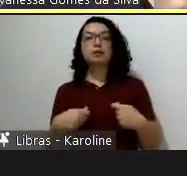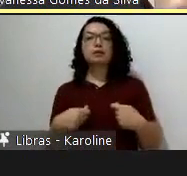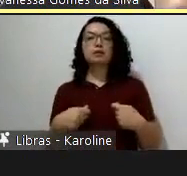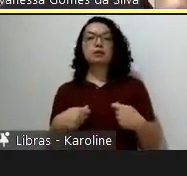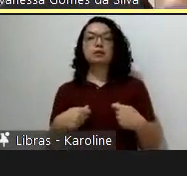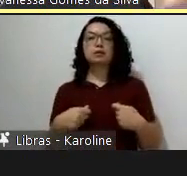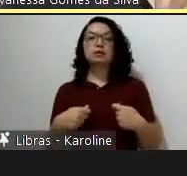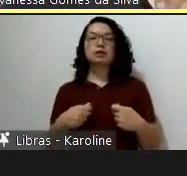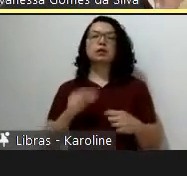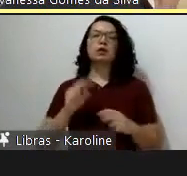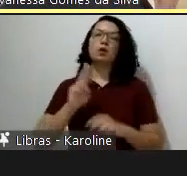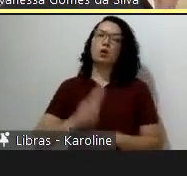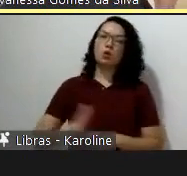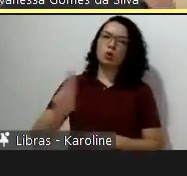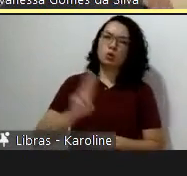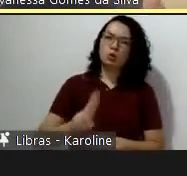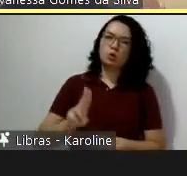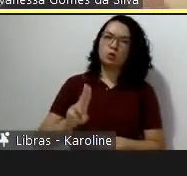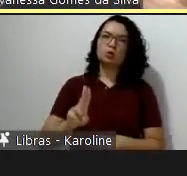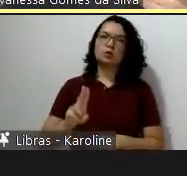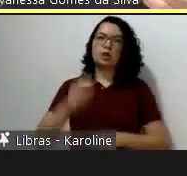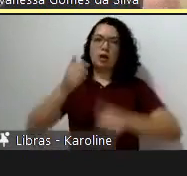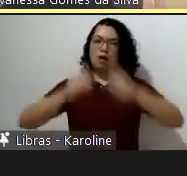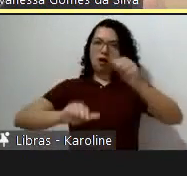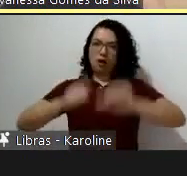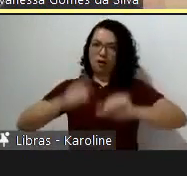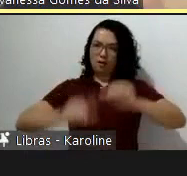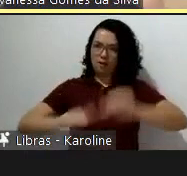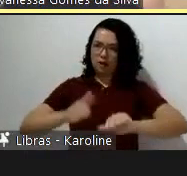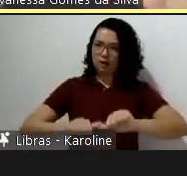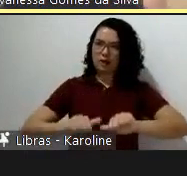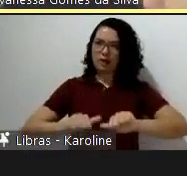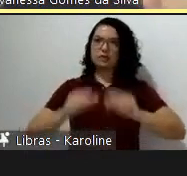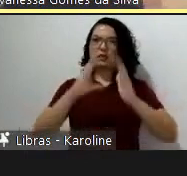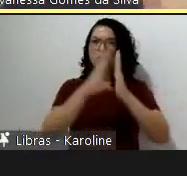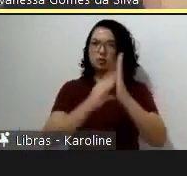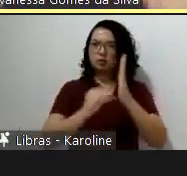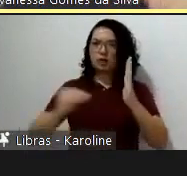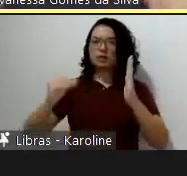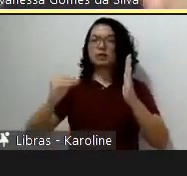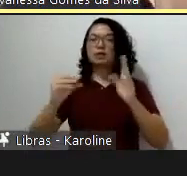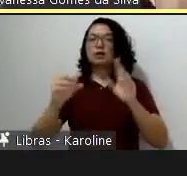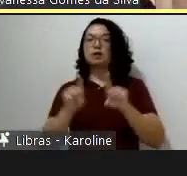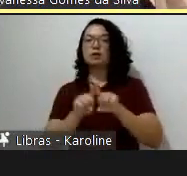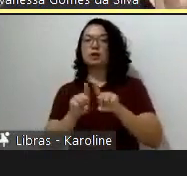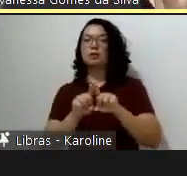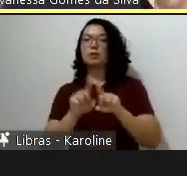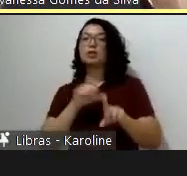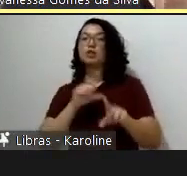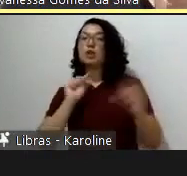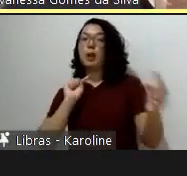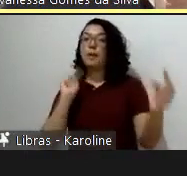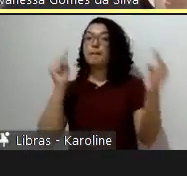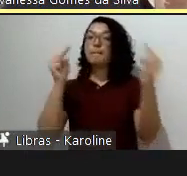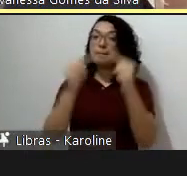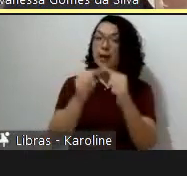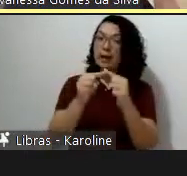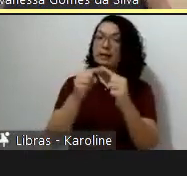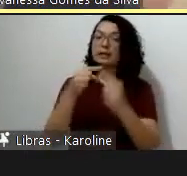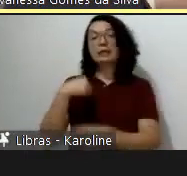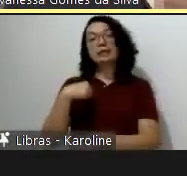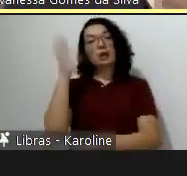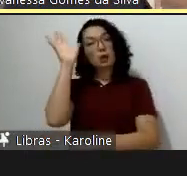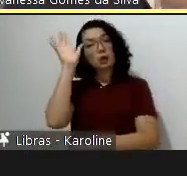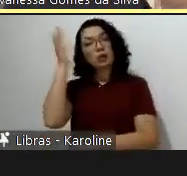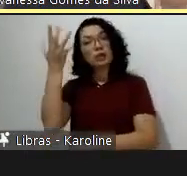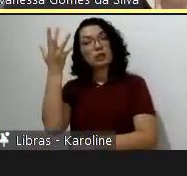habitações de interesse social e aplicação de metas. Eu dava o desafio para os estudantes. Quais são as metas de redução de impactos e melhoria de desempenho,